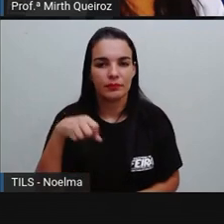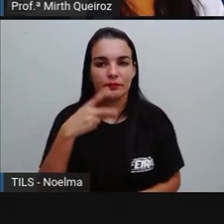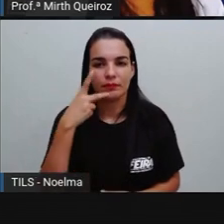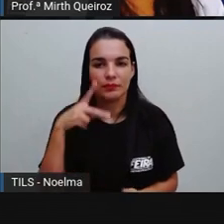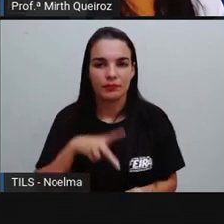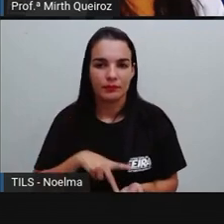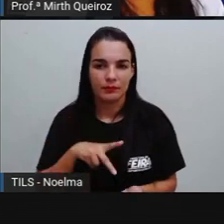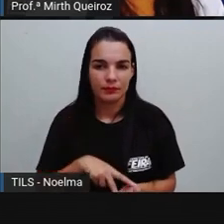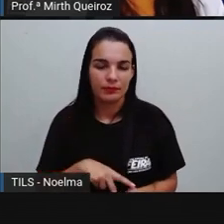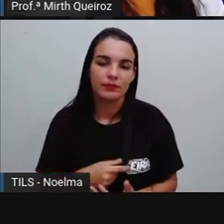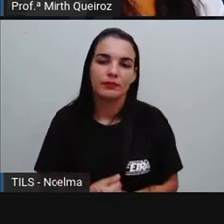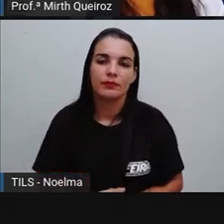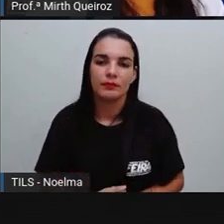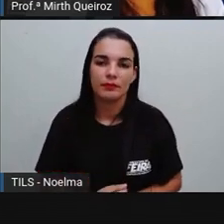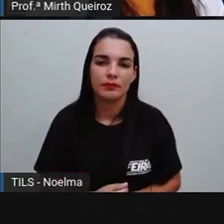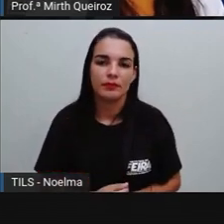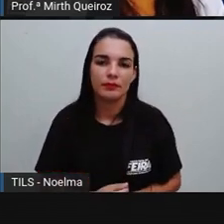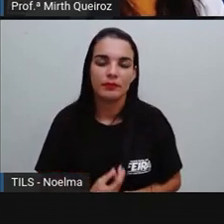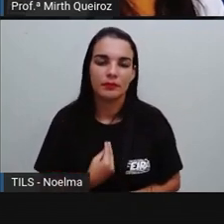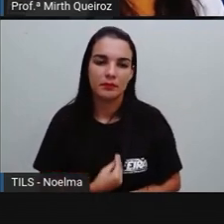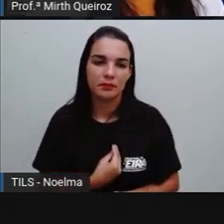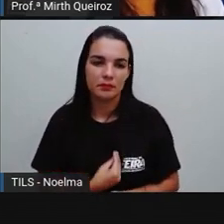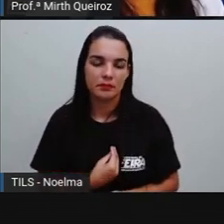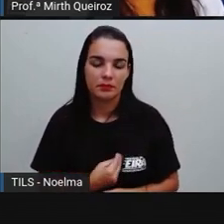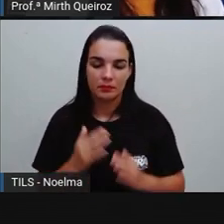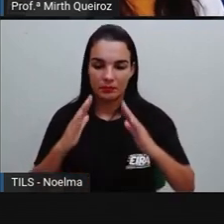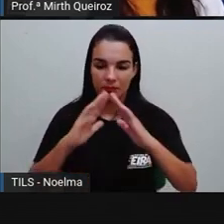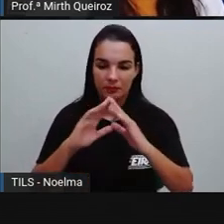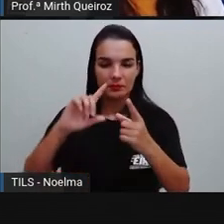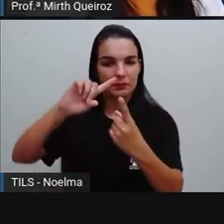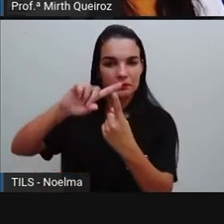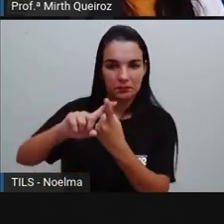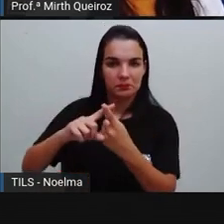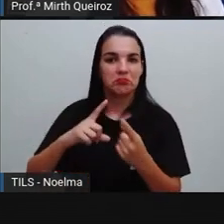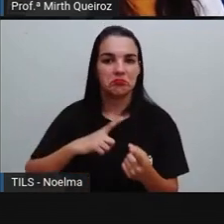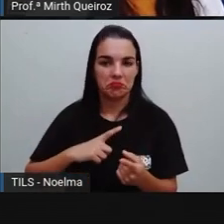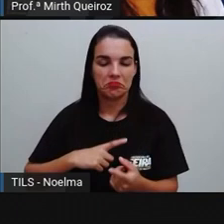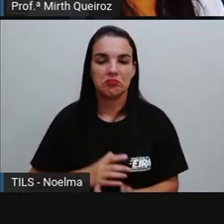questão dessas obras de artes presentes nas igrejas, por exemplo, né?